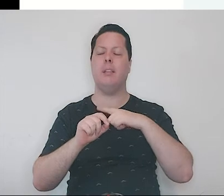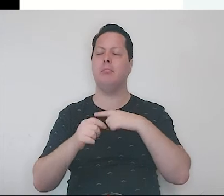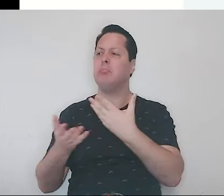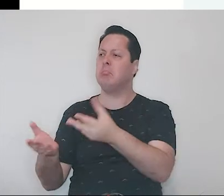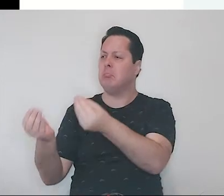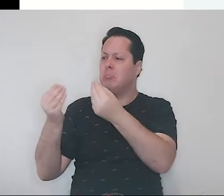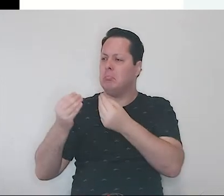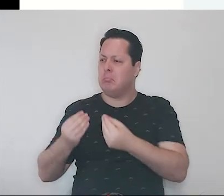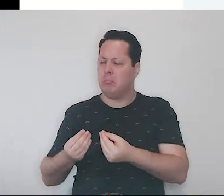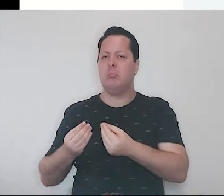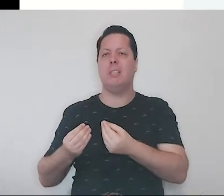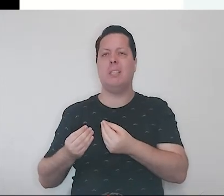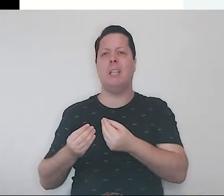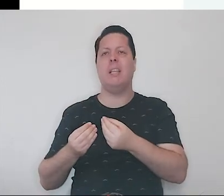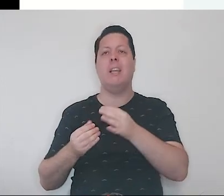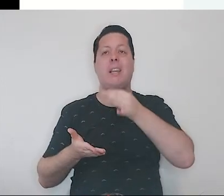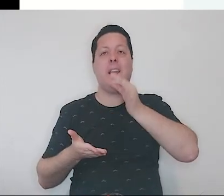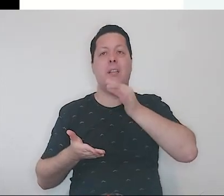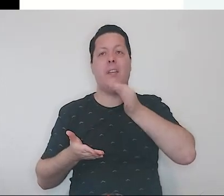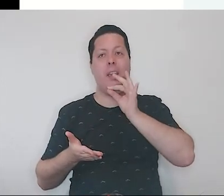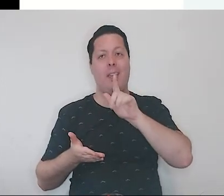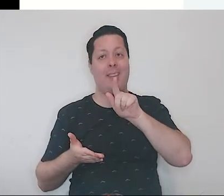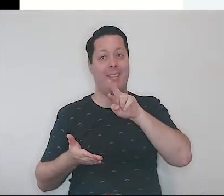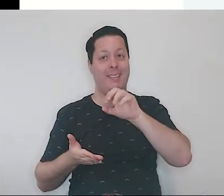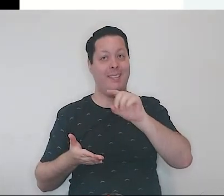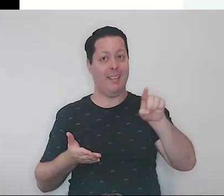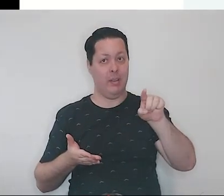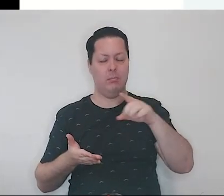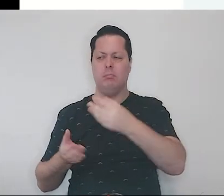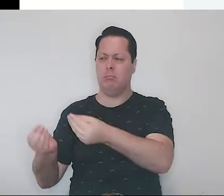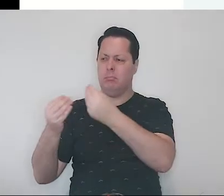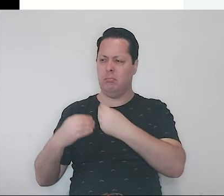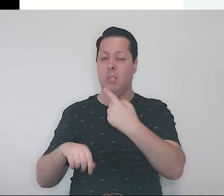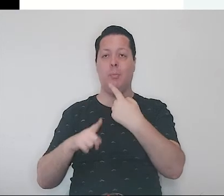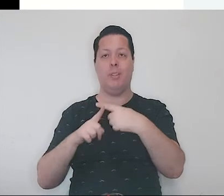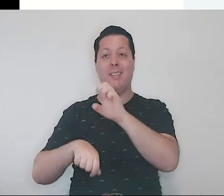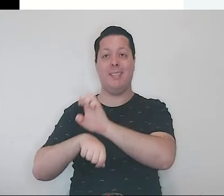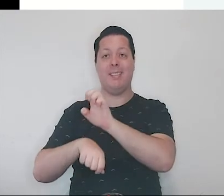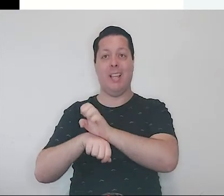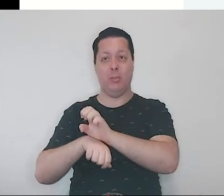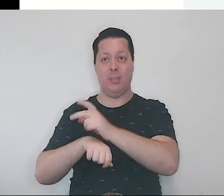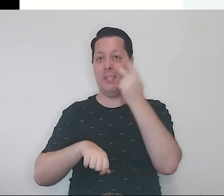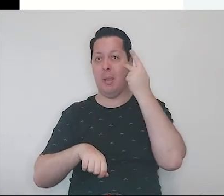por três anos no estado de São Paulo, com a promessa de abrir cafeterias no